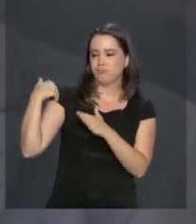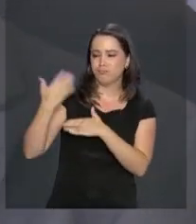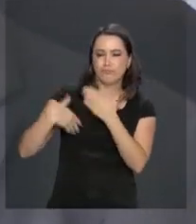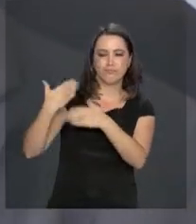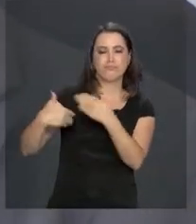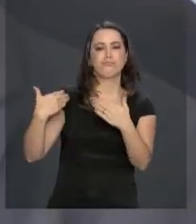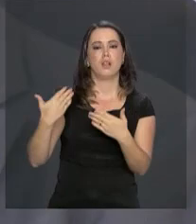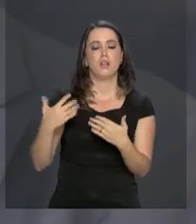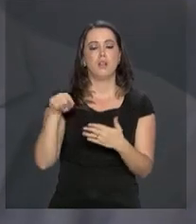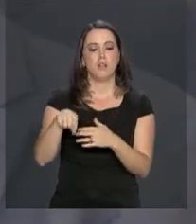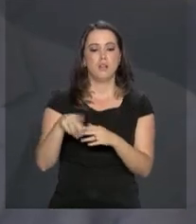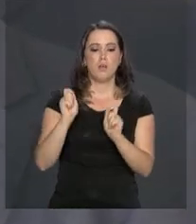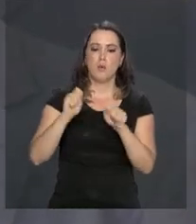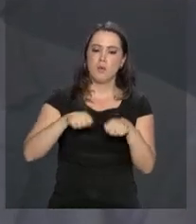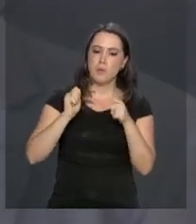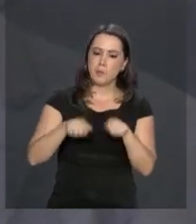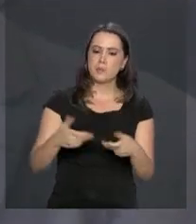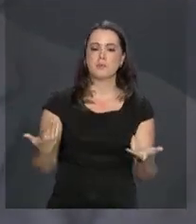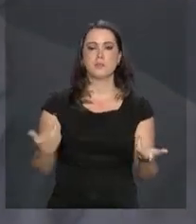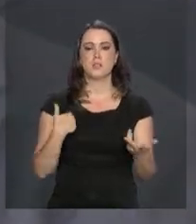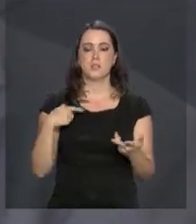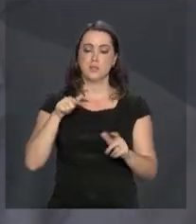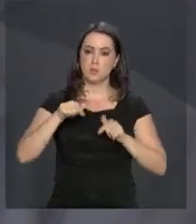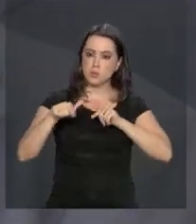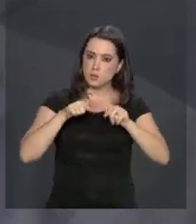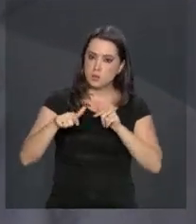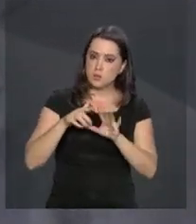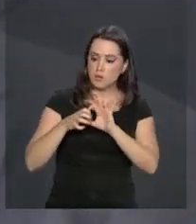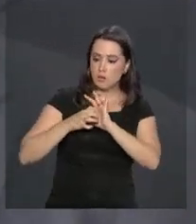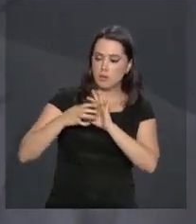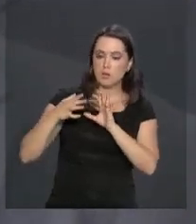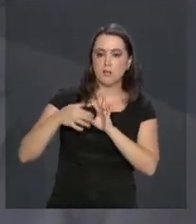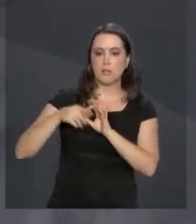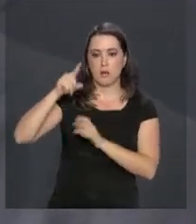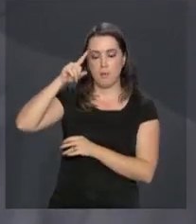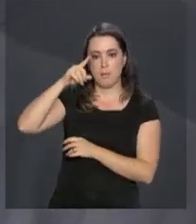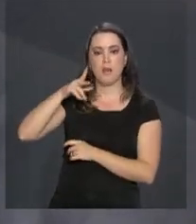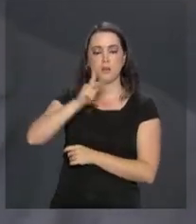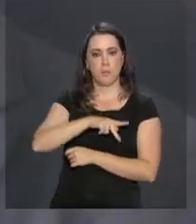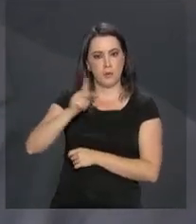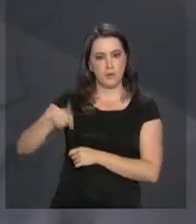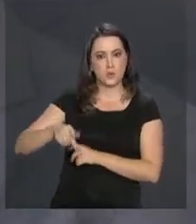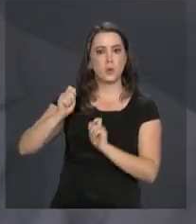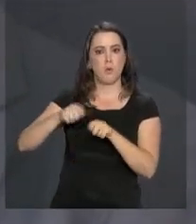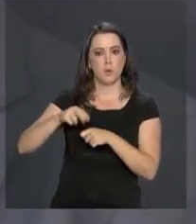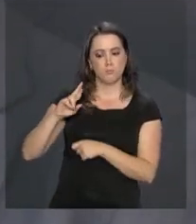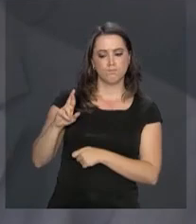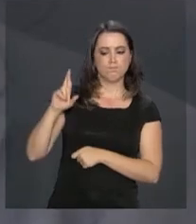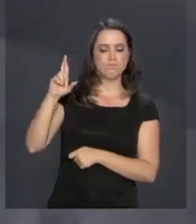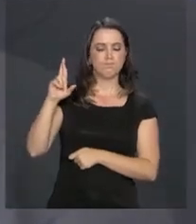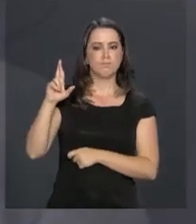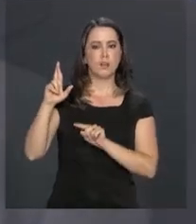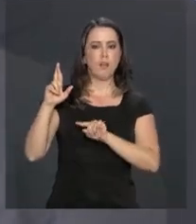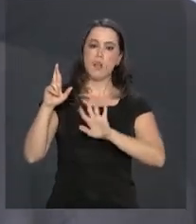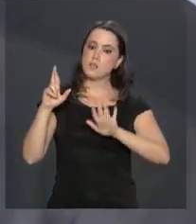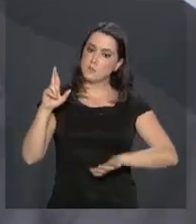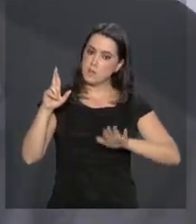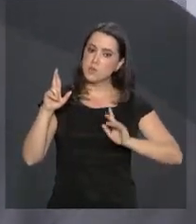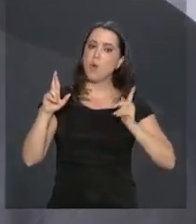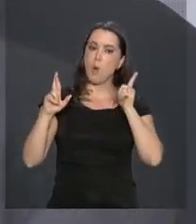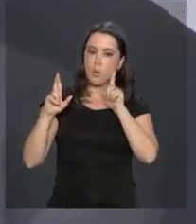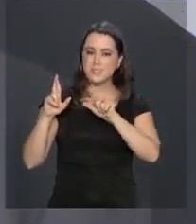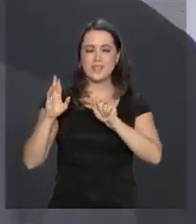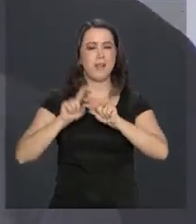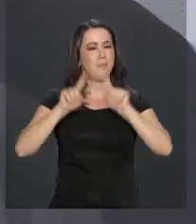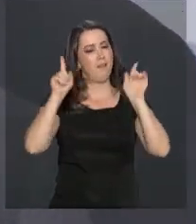tempo a possibilidade do exercício da autoridade por parte dos mestres. Muitos conseguem manter isso ainda, mas